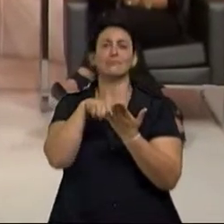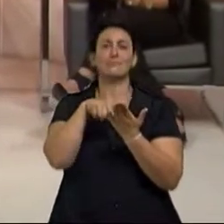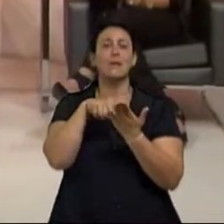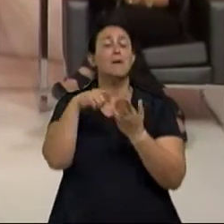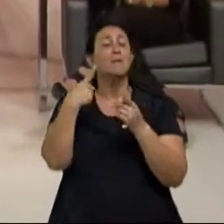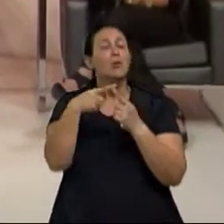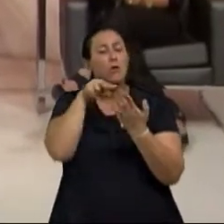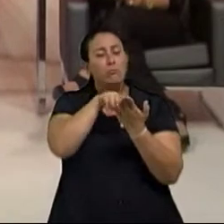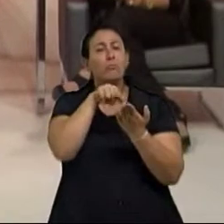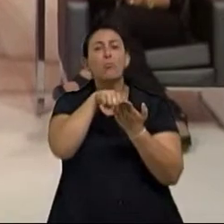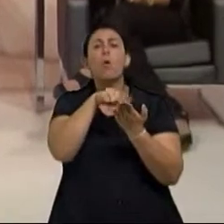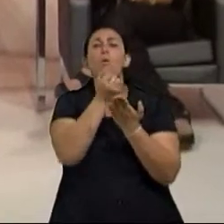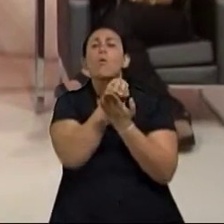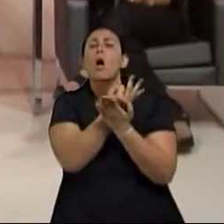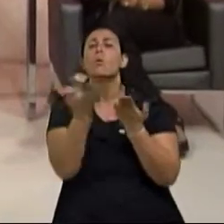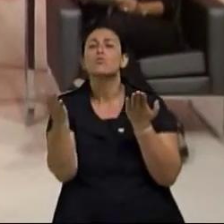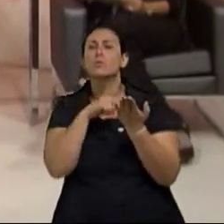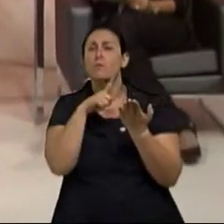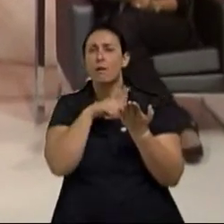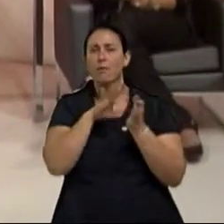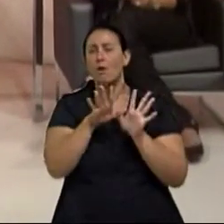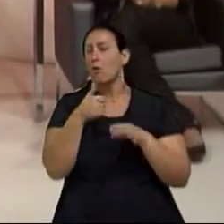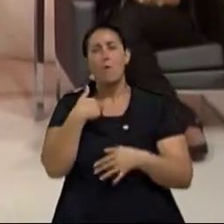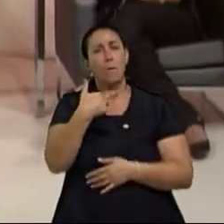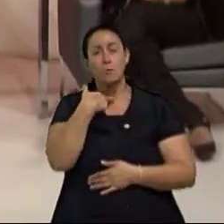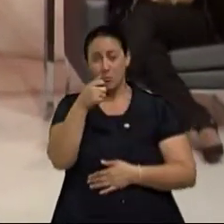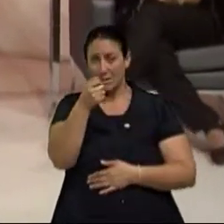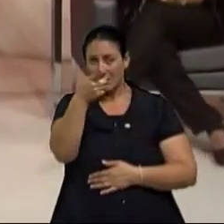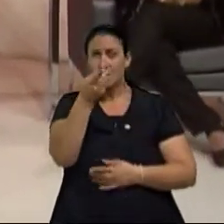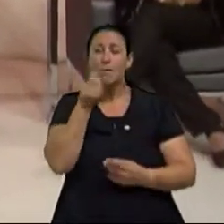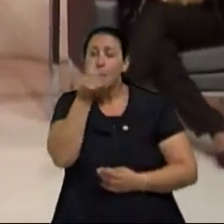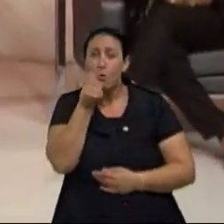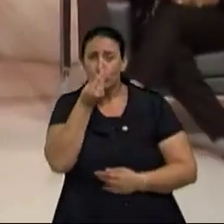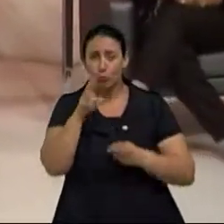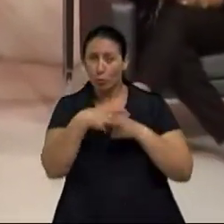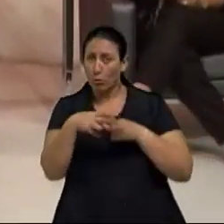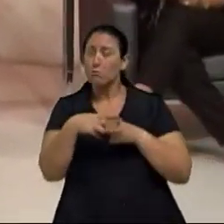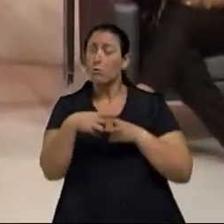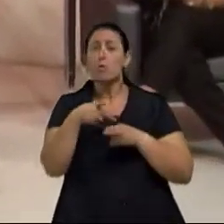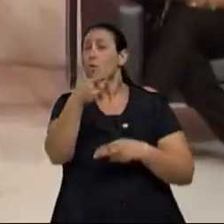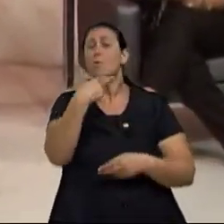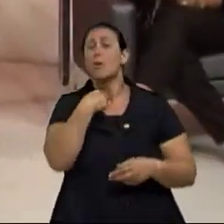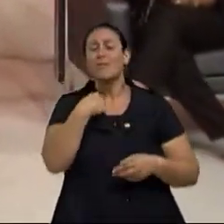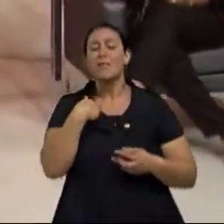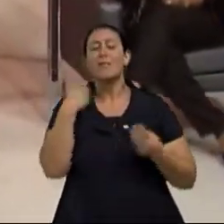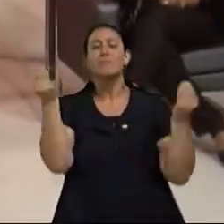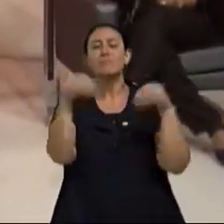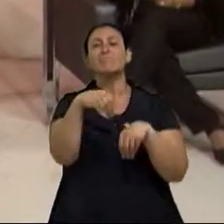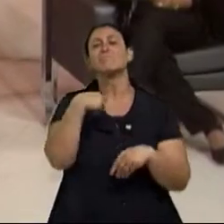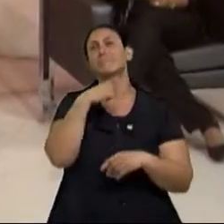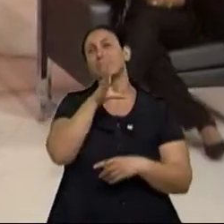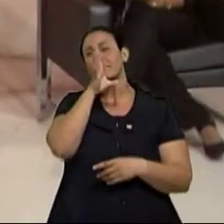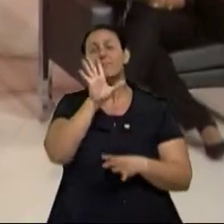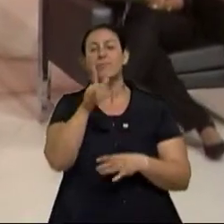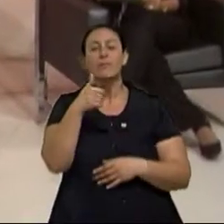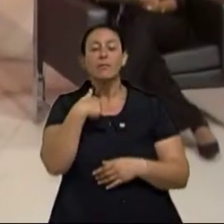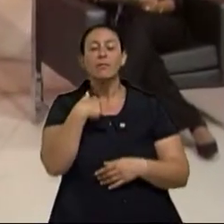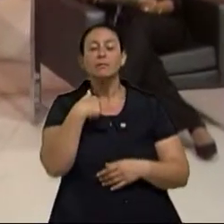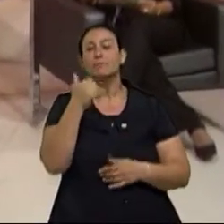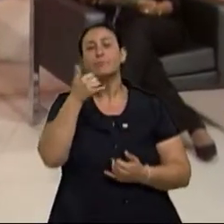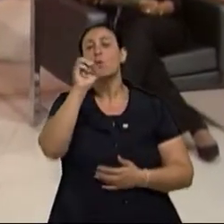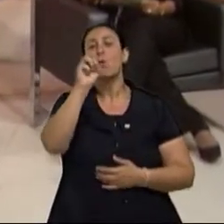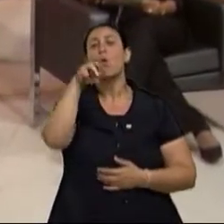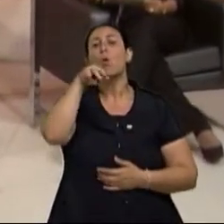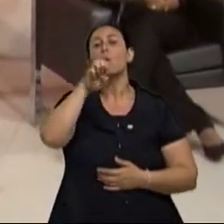lógico, você quer o sabor do chocolate. Eu não posso adicionar um produto que vai, que igual, por exemplo, um experimento, a ômega 3